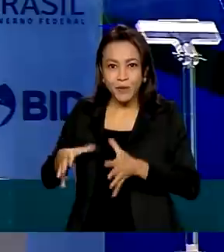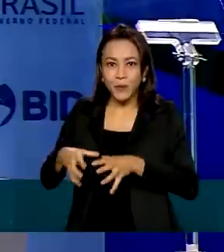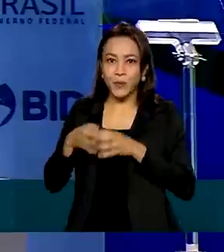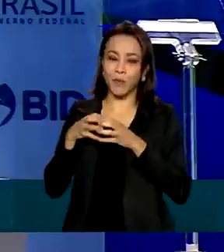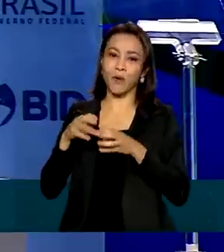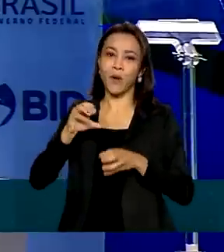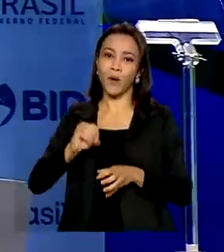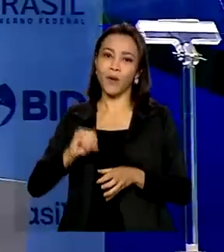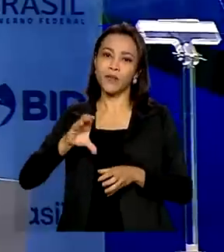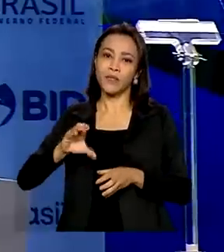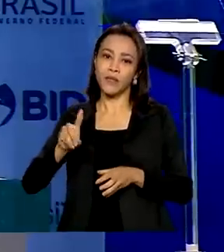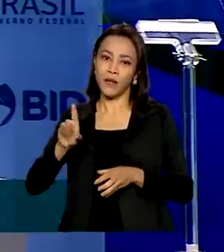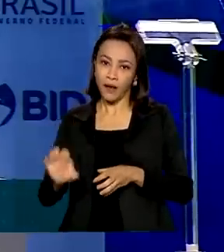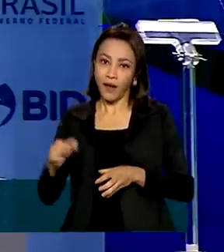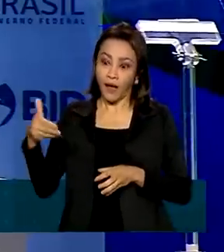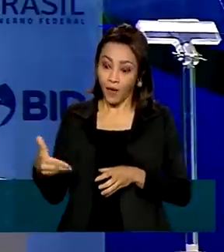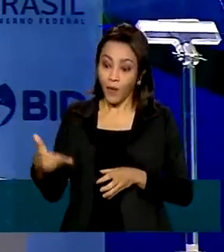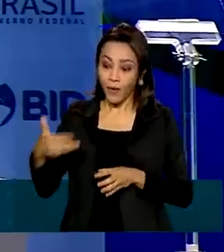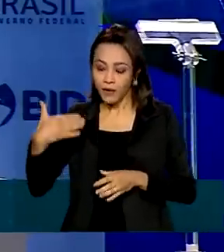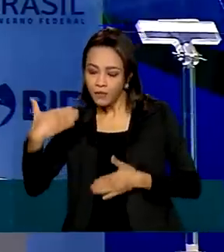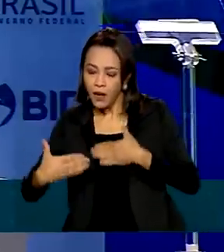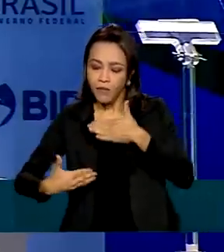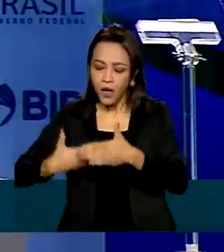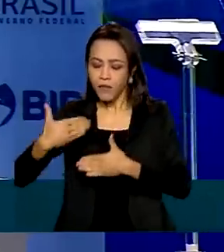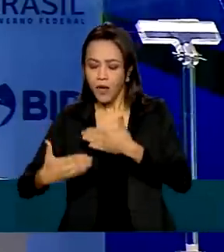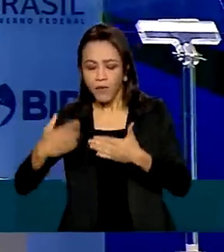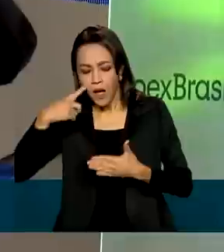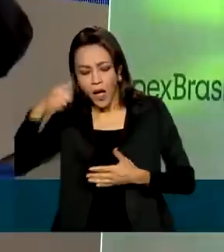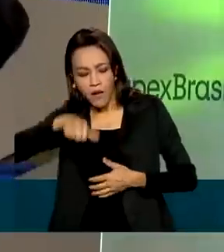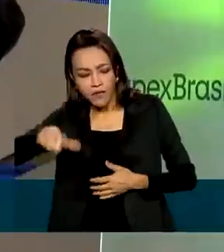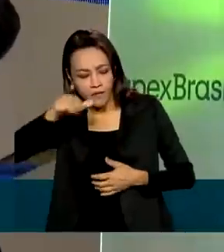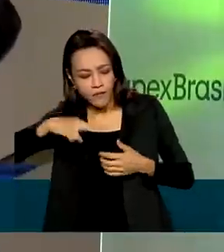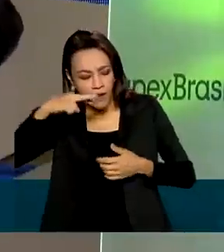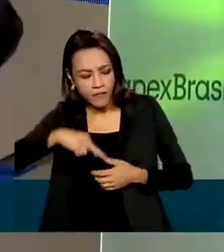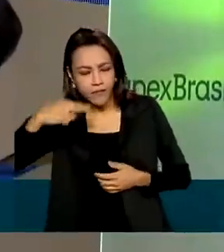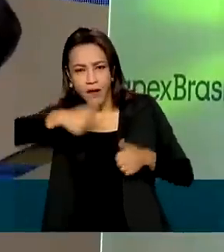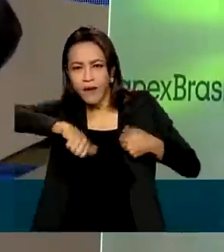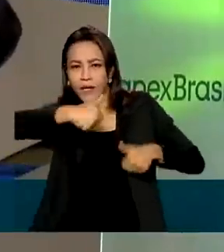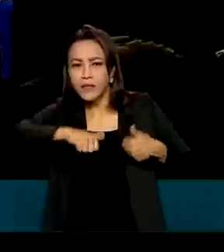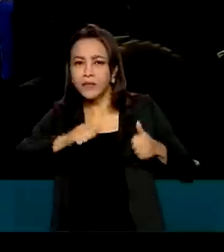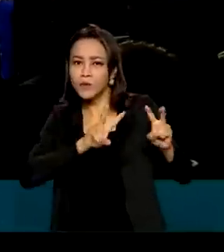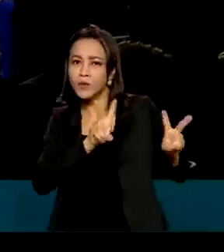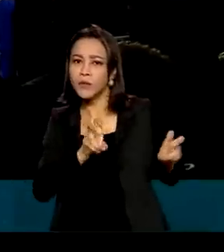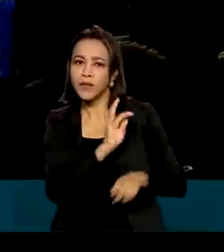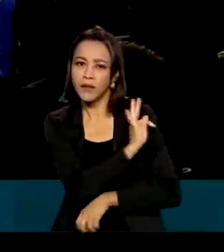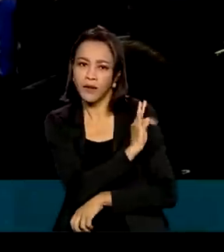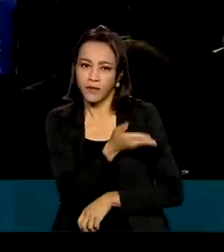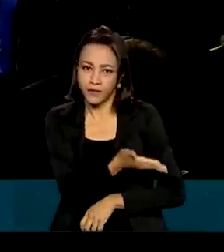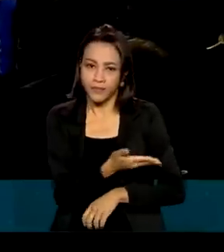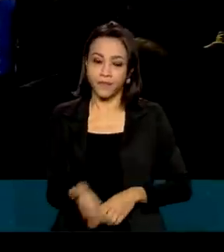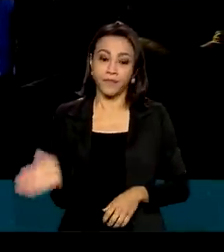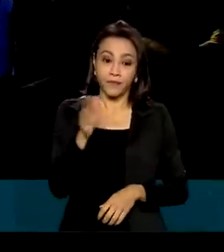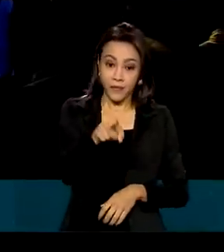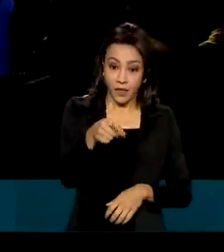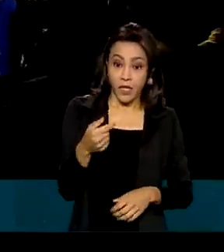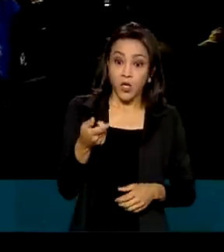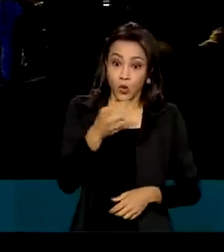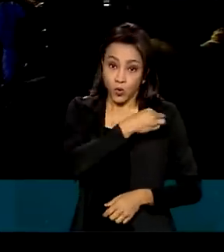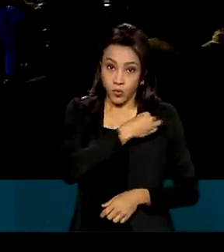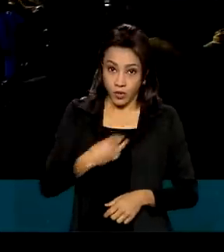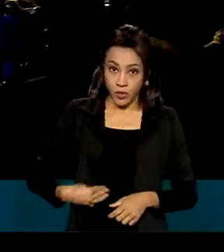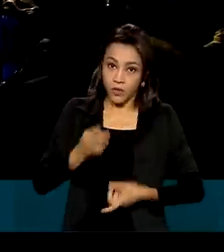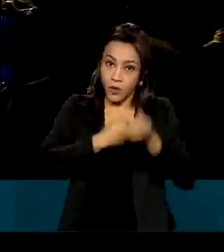organização agora ingressam em etapa de intenso trabalho técnico. Já o ministro da Economia falou que num cenário de crises e